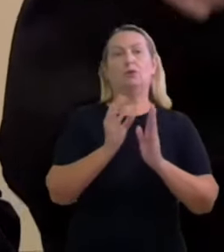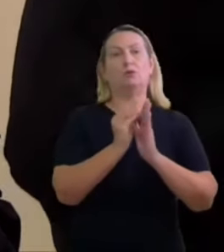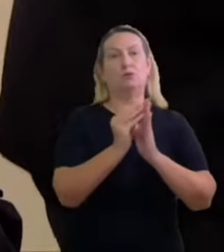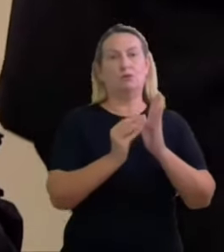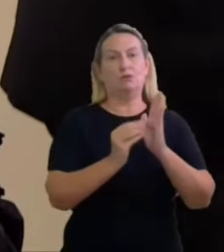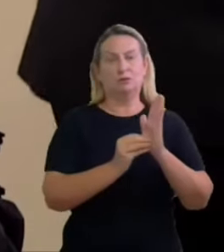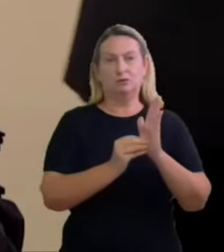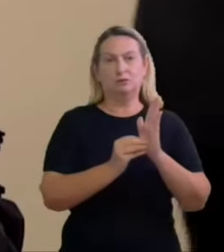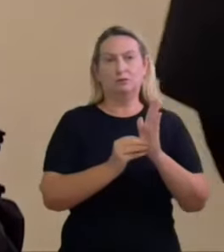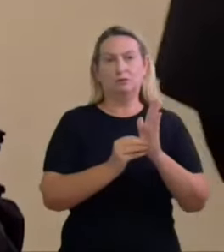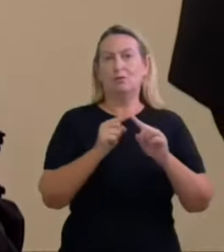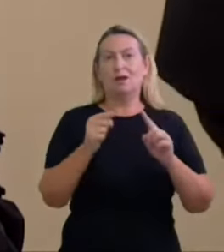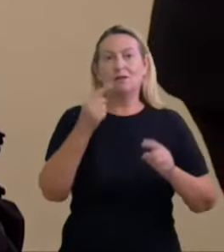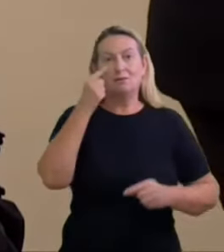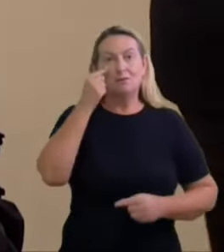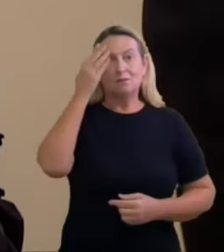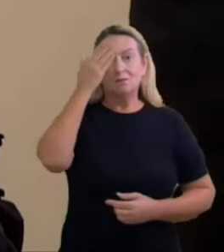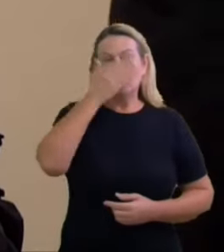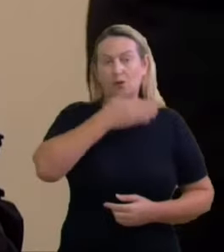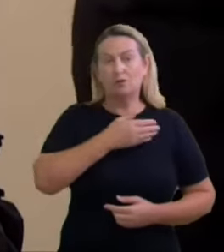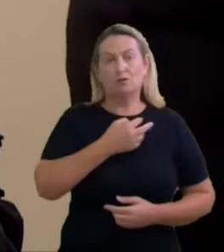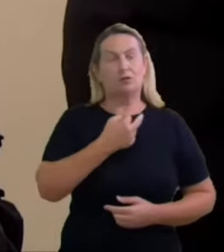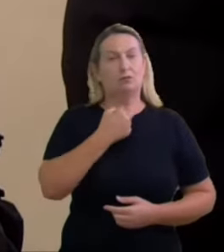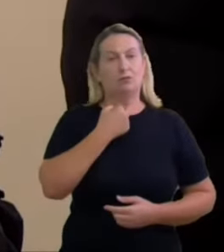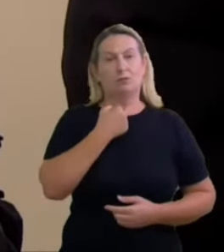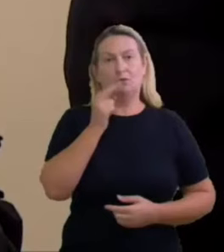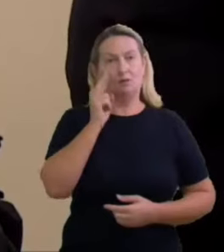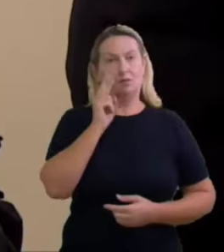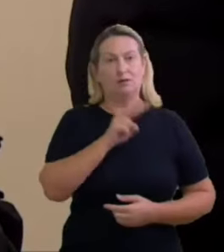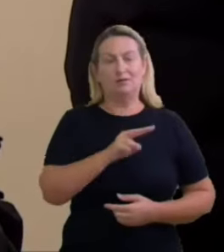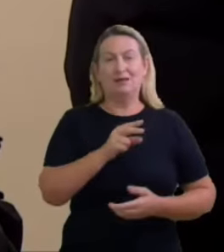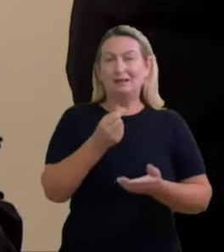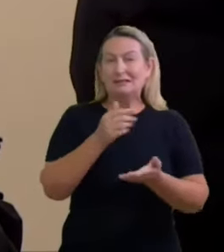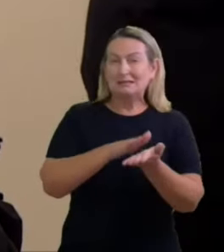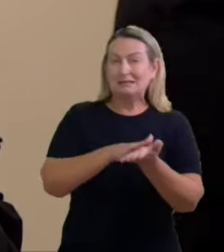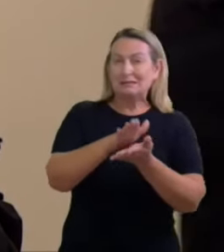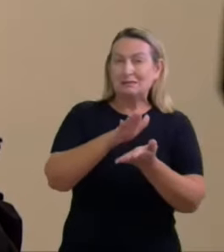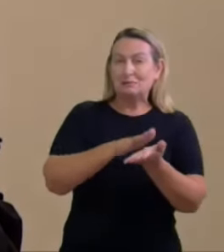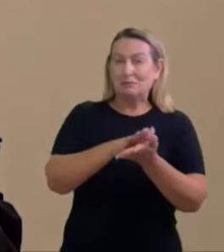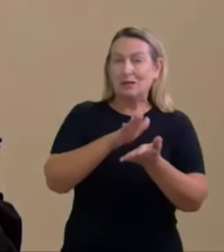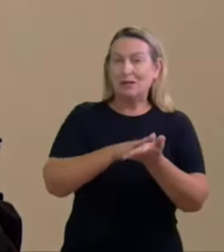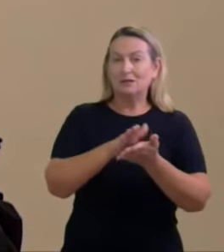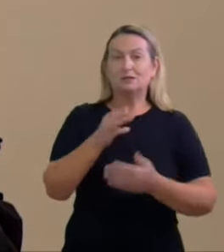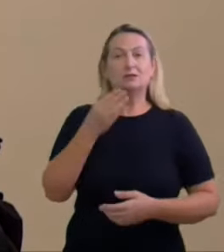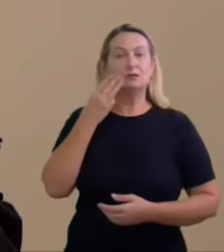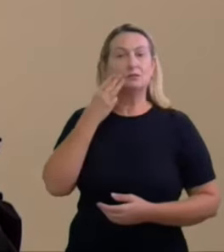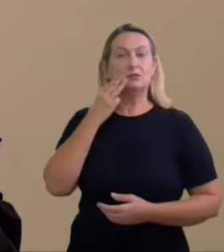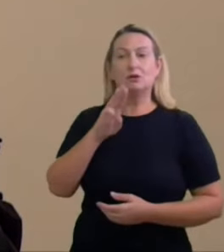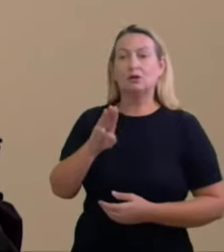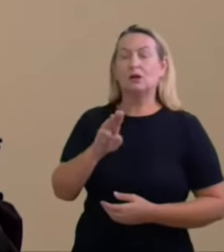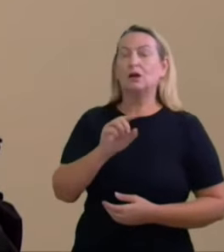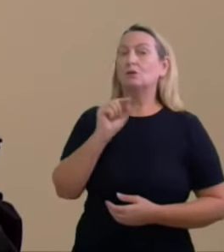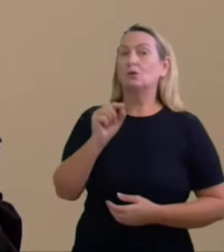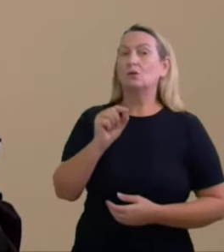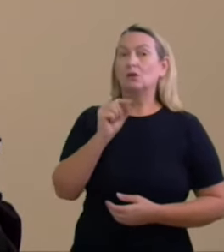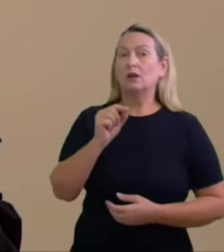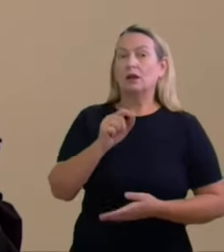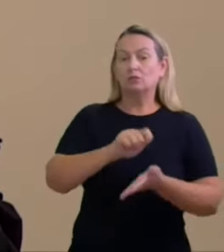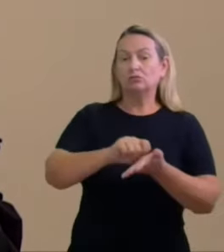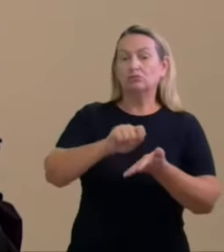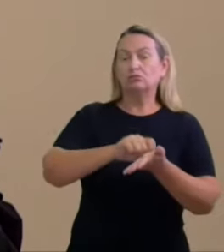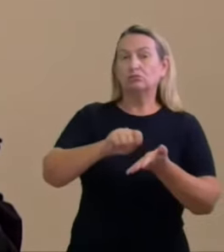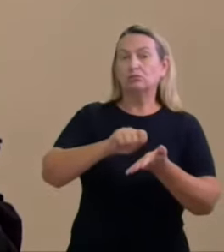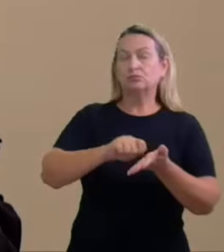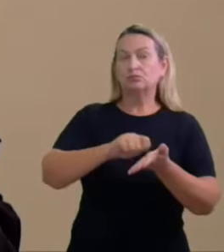verificar em resumo essas despesas milionárias estariam sendo comprovadas por meio de um escrito particular do partido